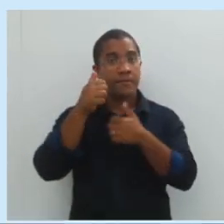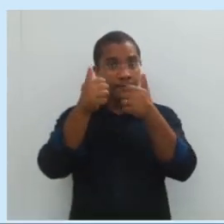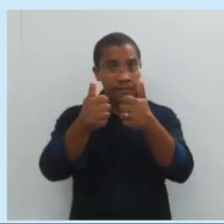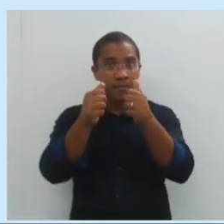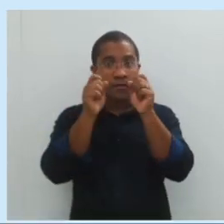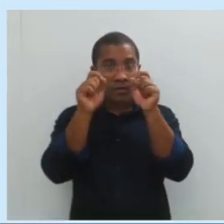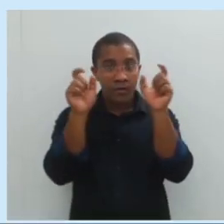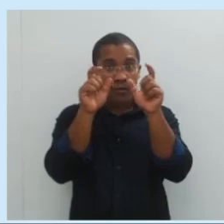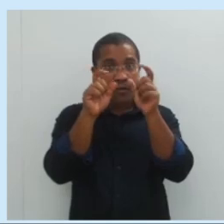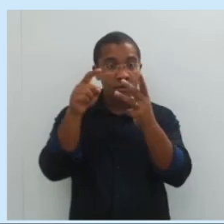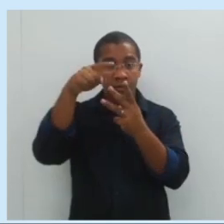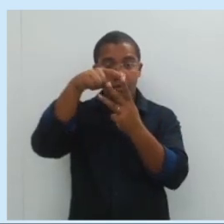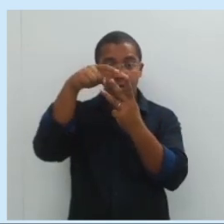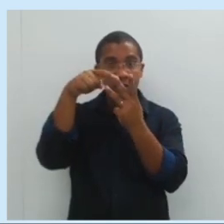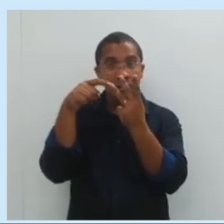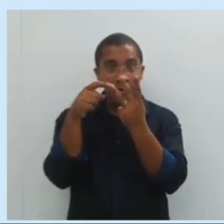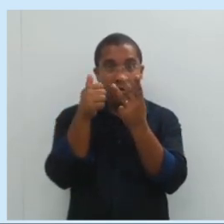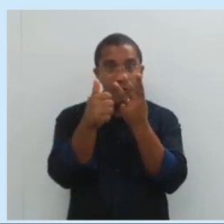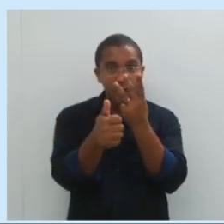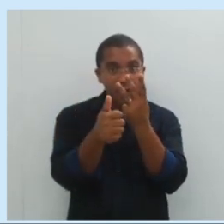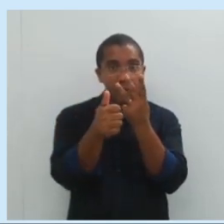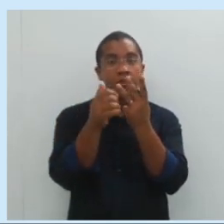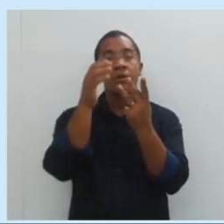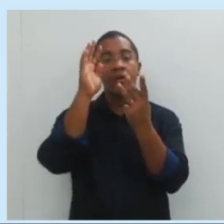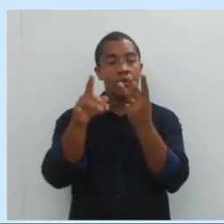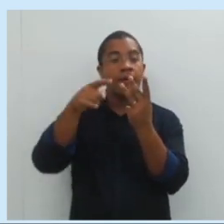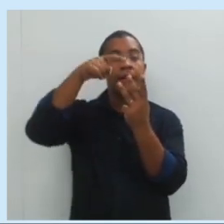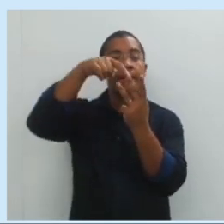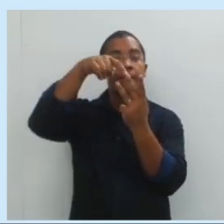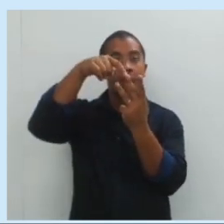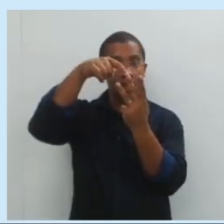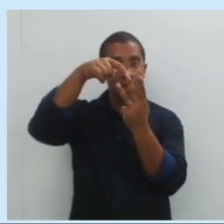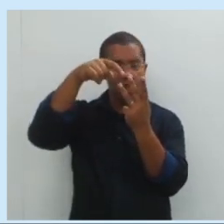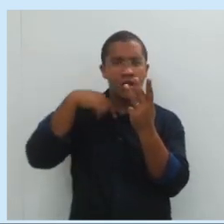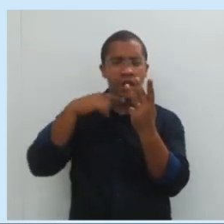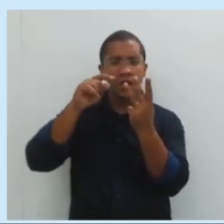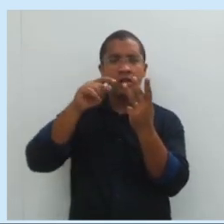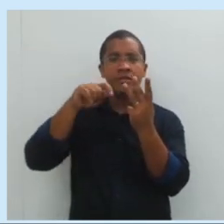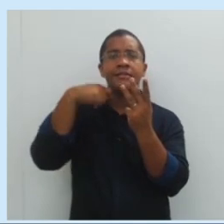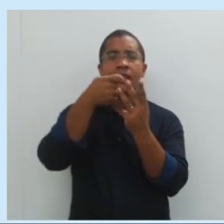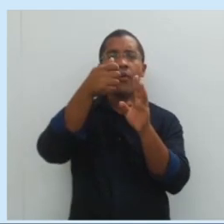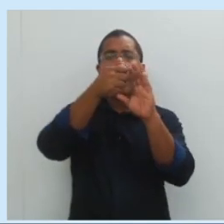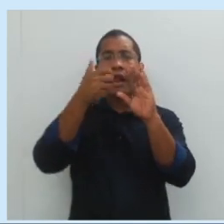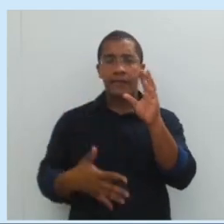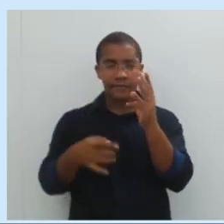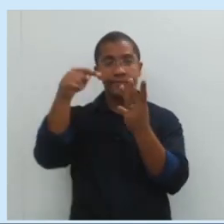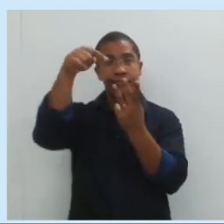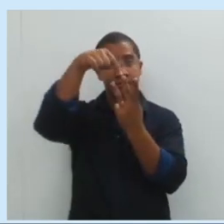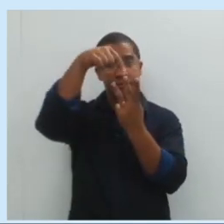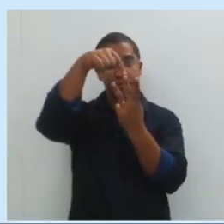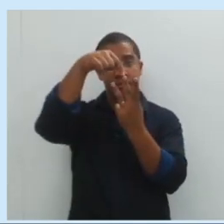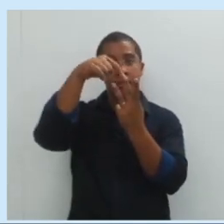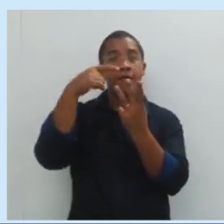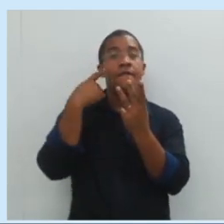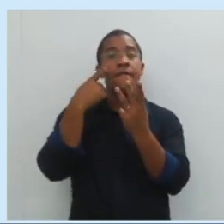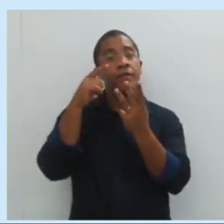Prestem bem atenção aos três pontos. Quem fica no meio é que vai dar a classificação,